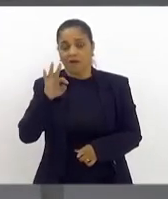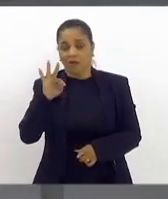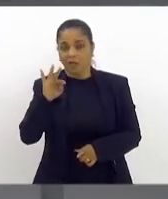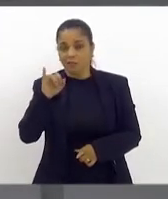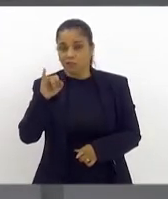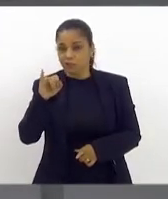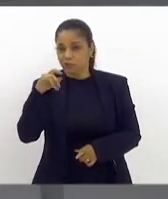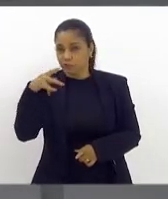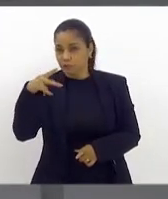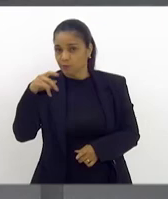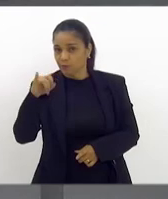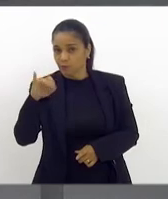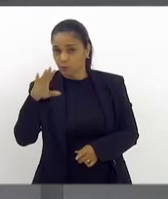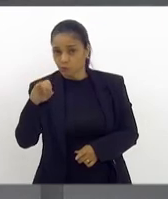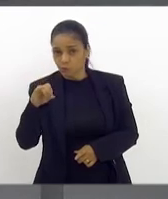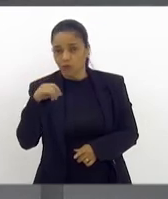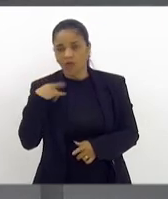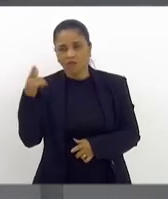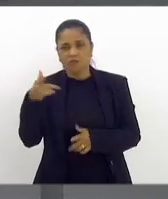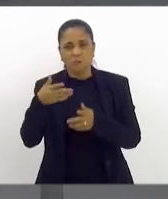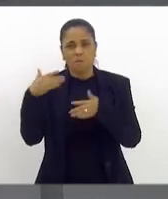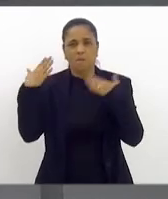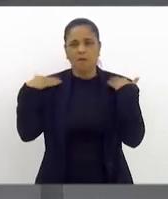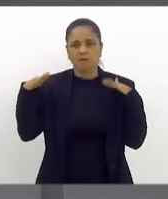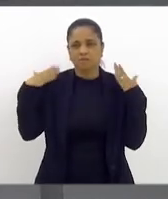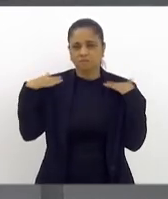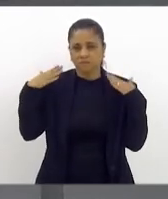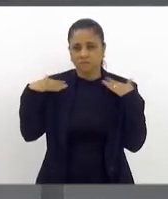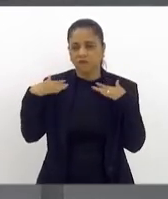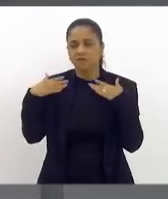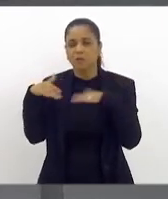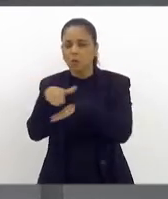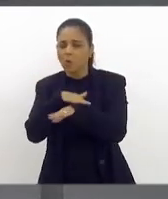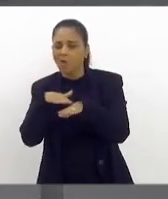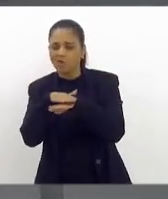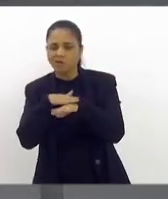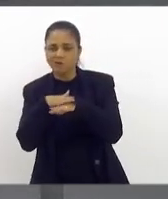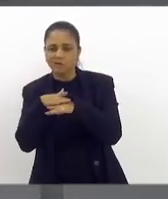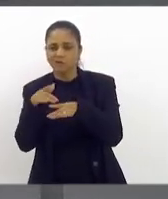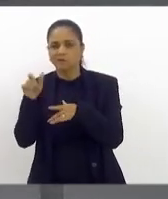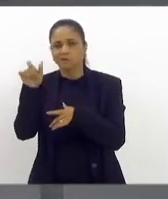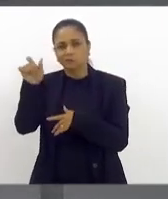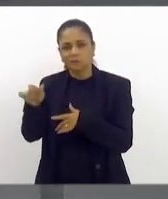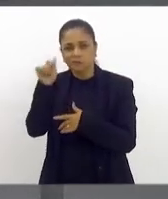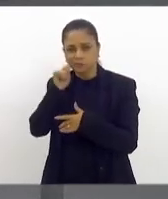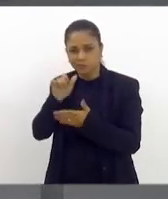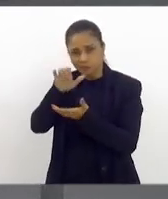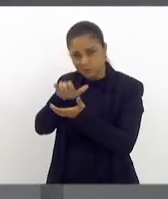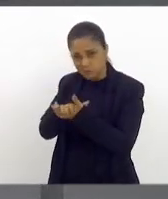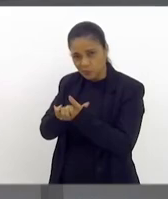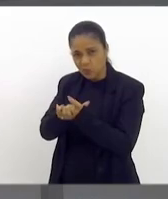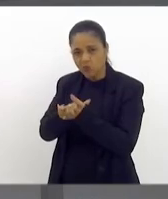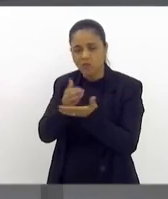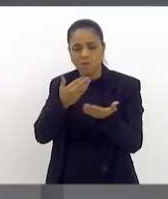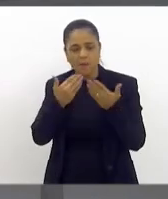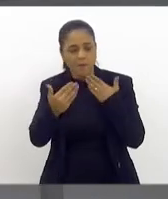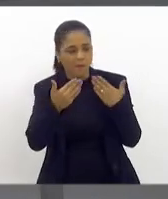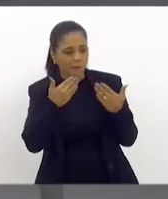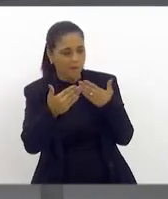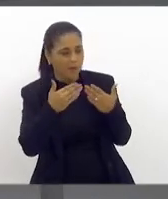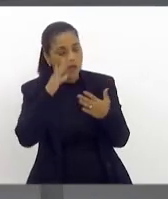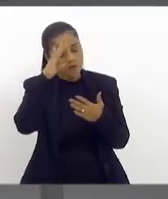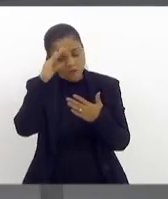pouco tempo, não tinha um momento em ele não estava falando com a esposa, querendo falar com o Miguel. Então, assim, agradeço a ele por